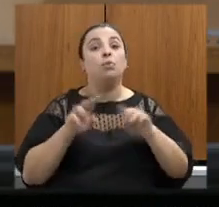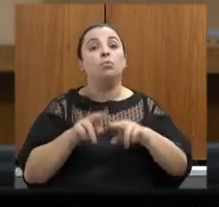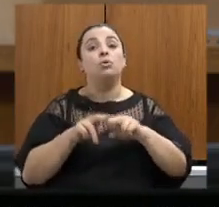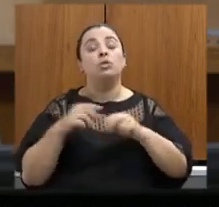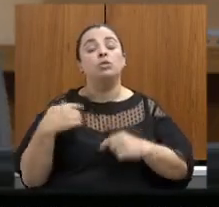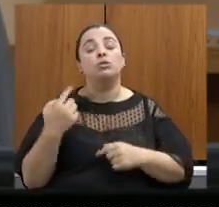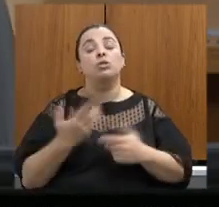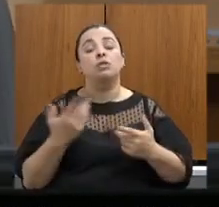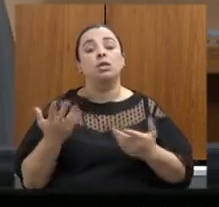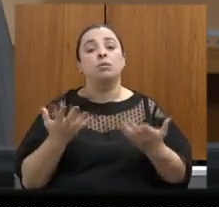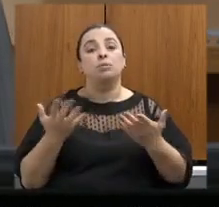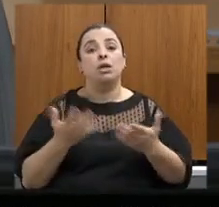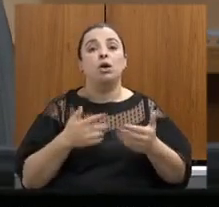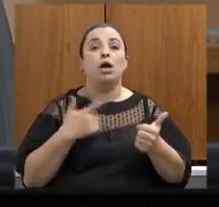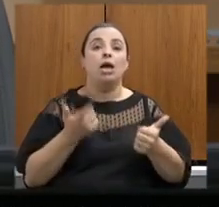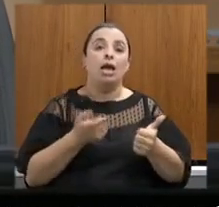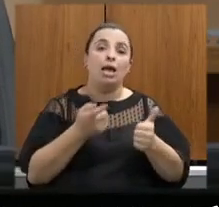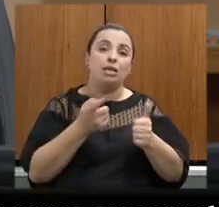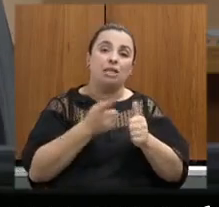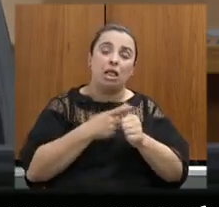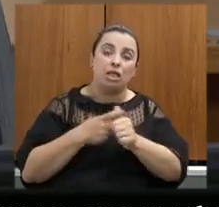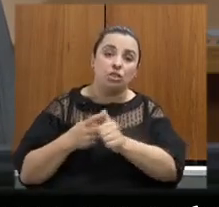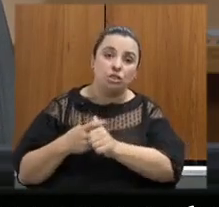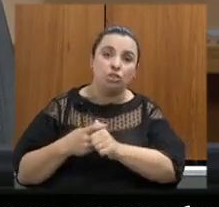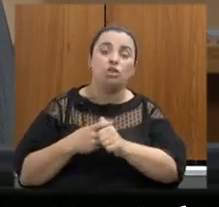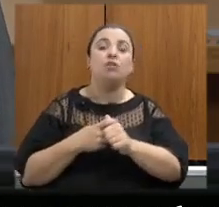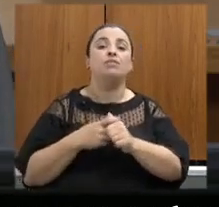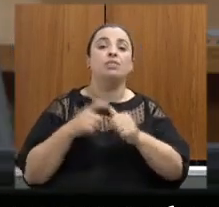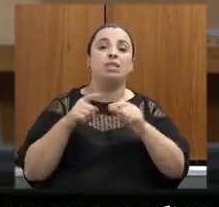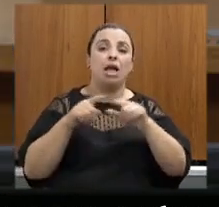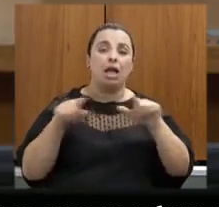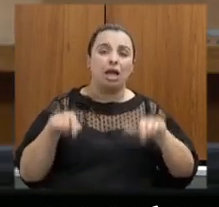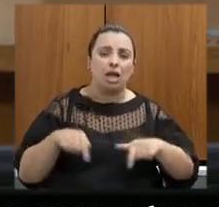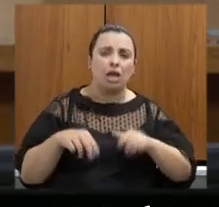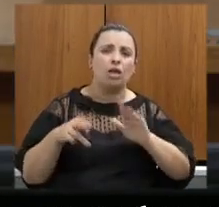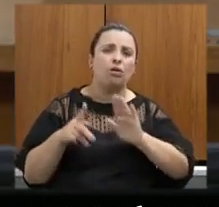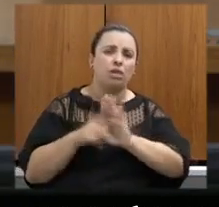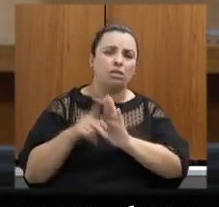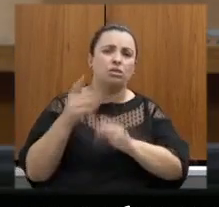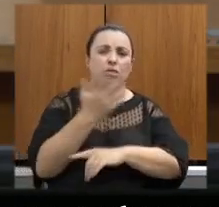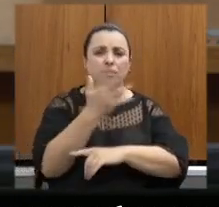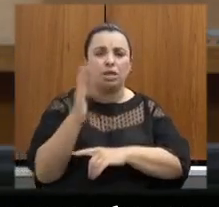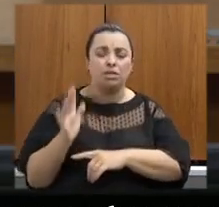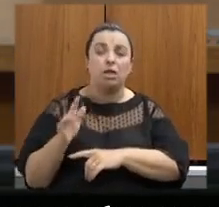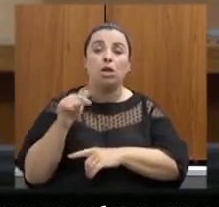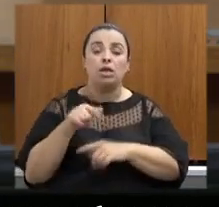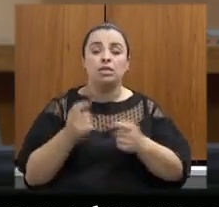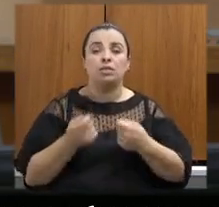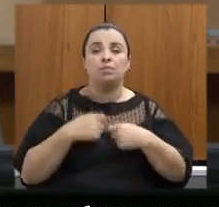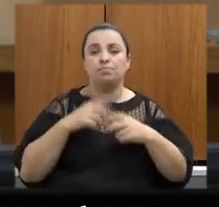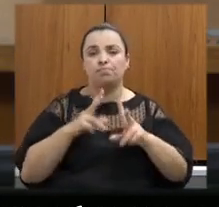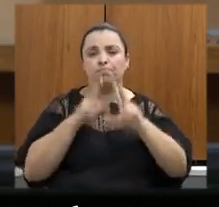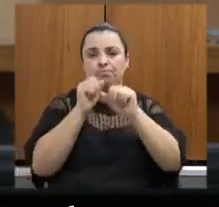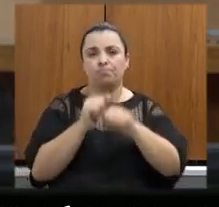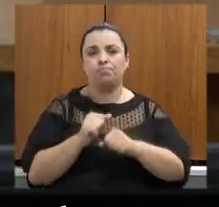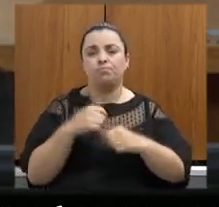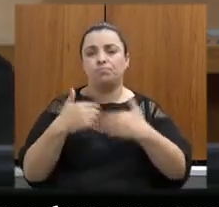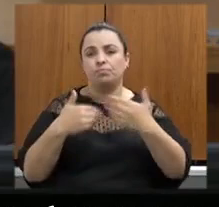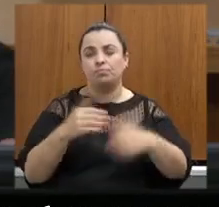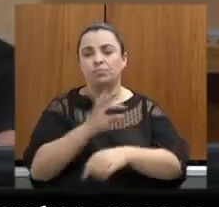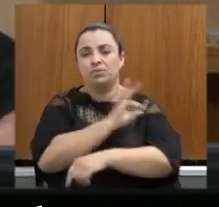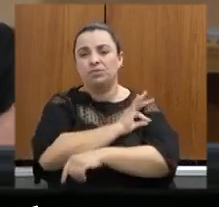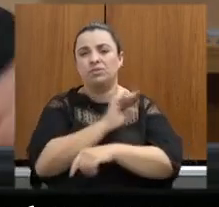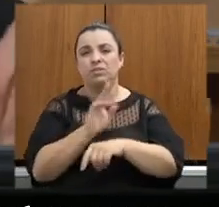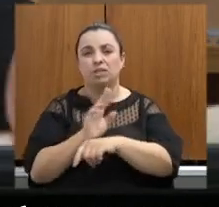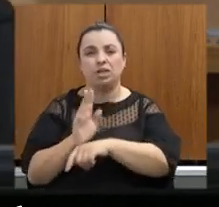acabar com o passivo da regularização ambiental tratando então ele também fortalece o processo de fiscalização e de adequação desses